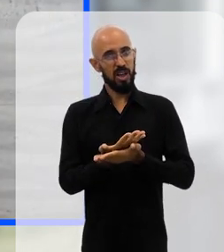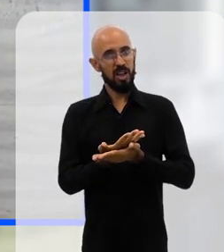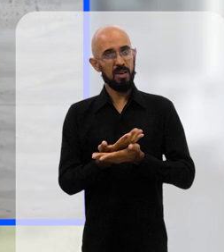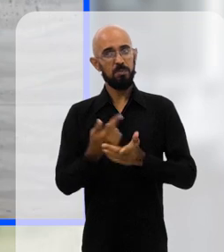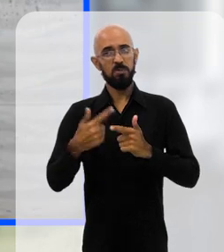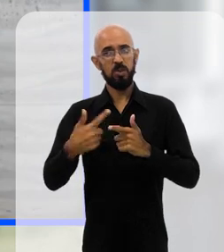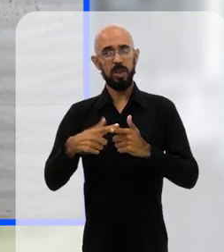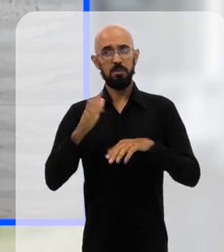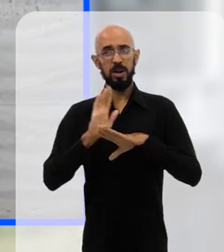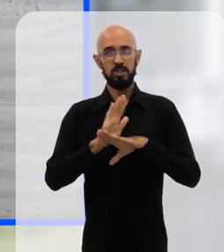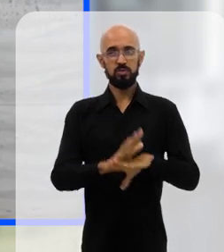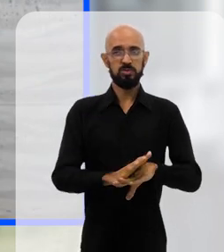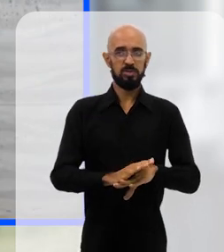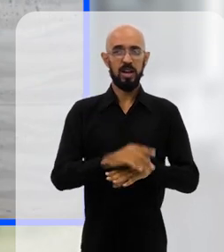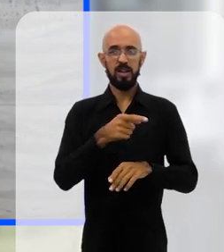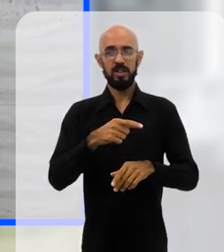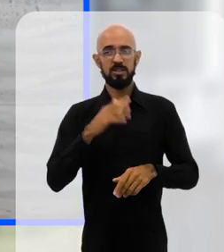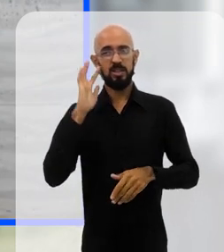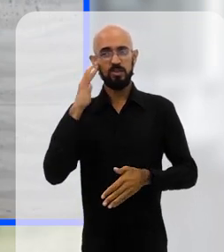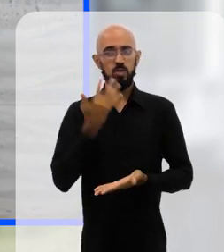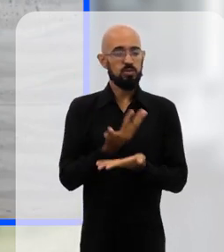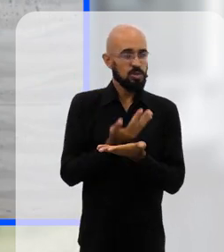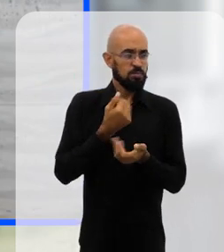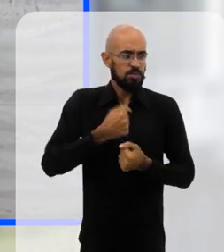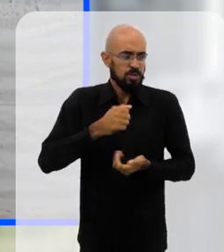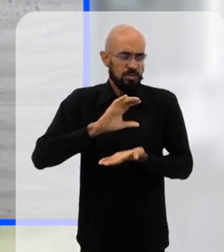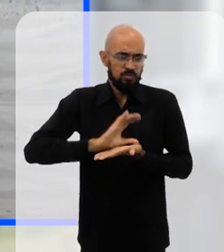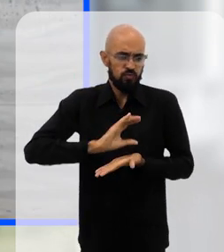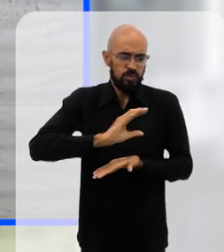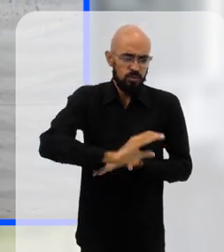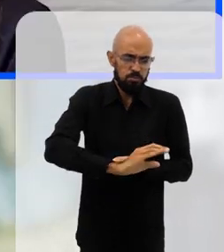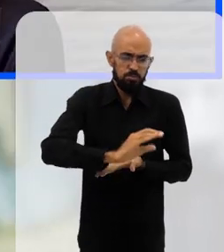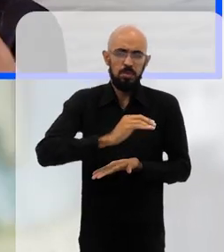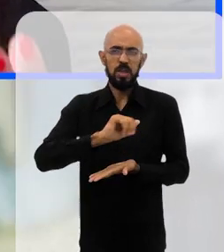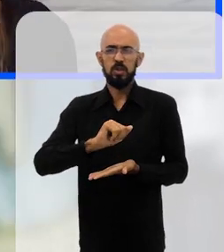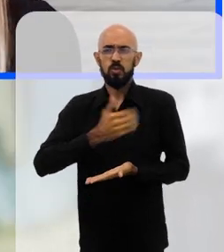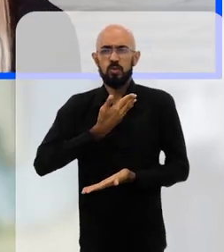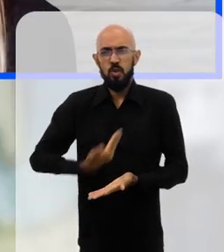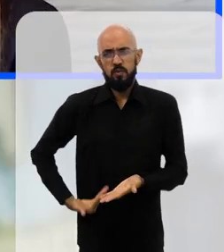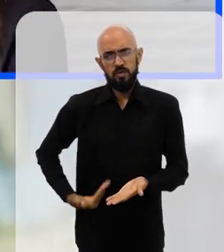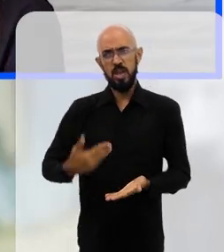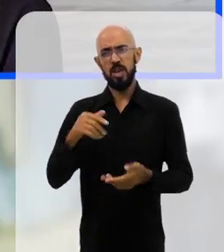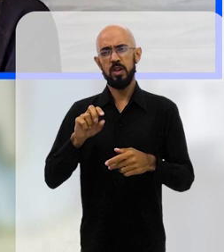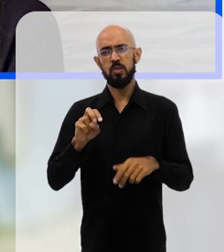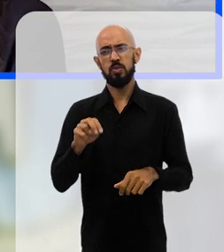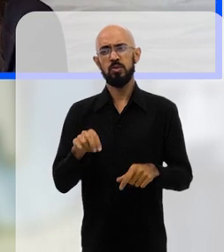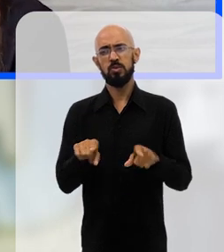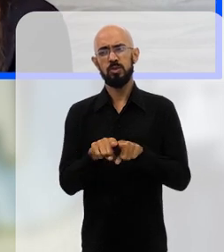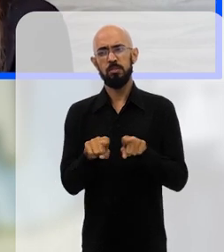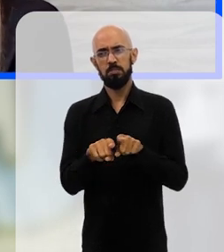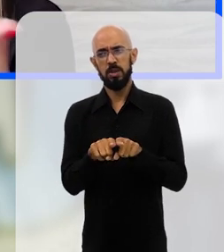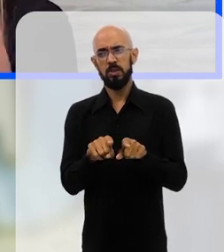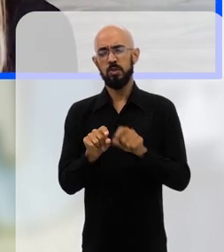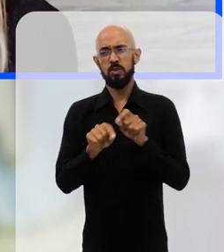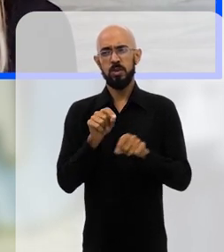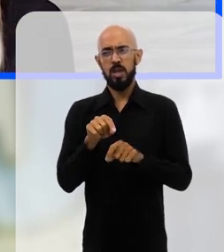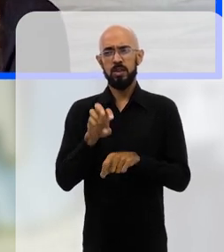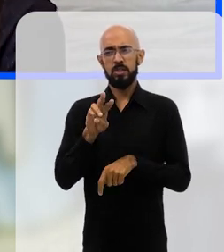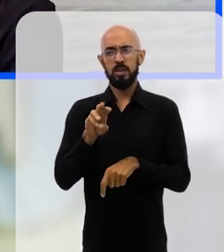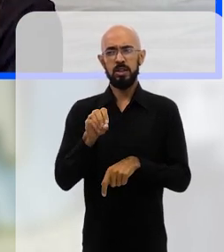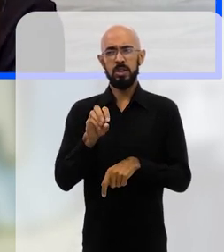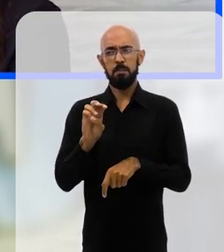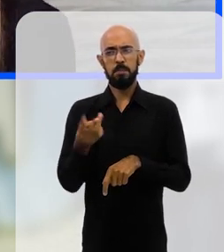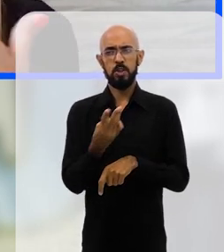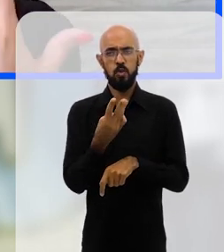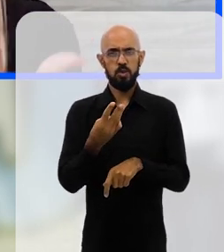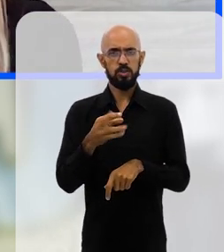sabe que, para ajudar nessa resolução, é preciso investimento, investimento do poder público. A Lerj, por exemplo, destinou aí 30 milhões